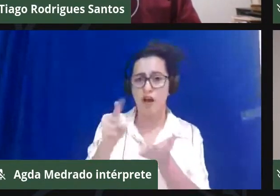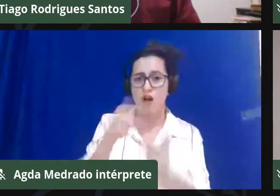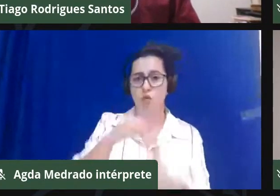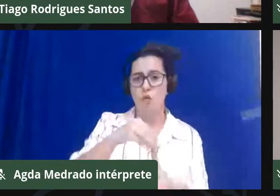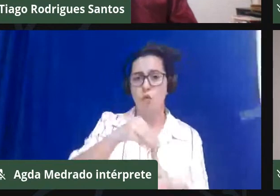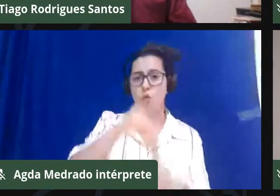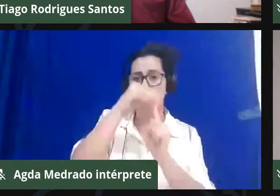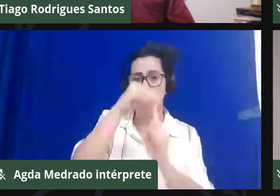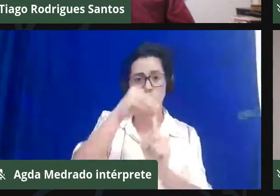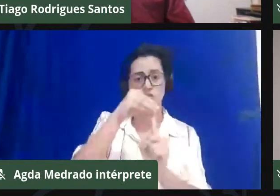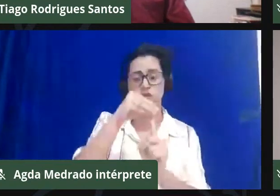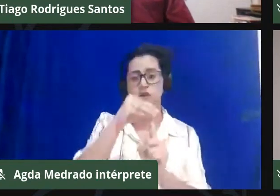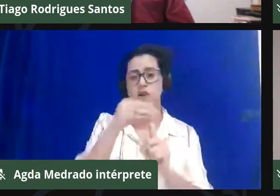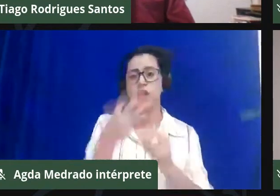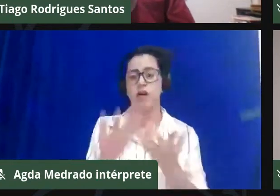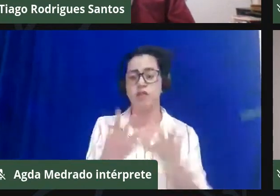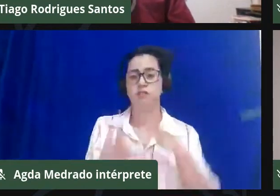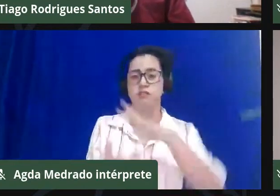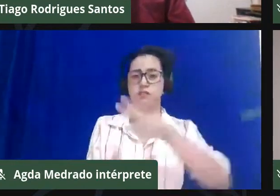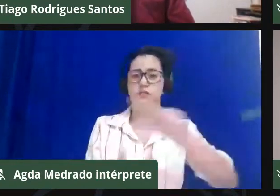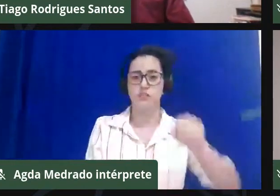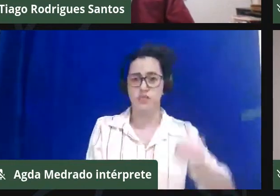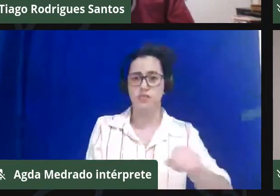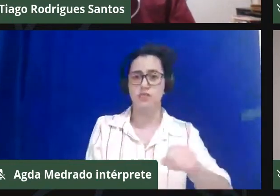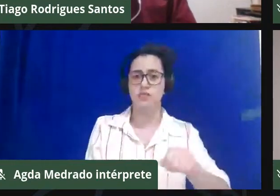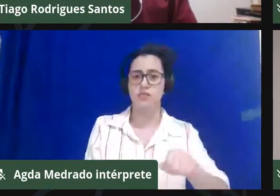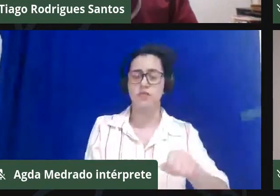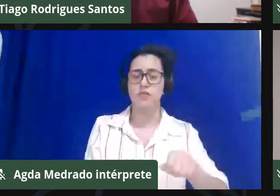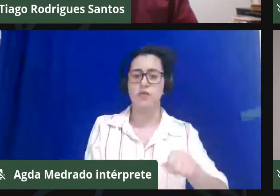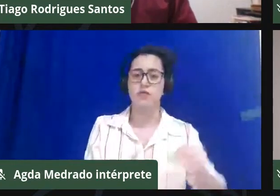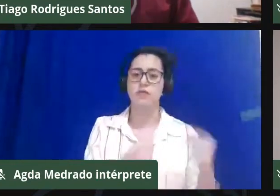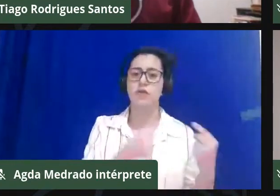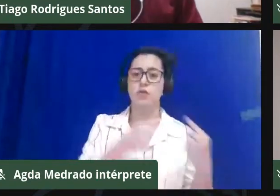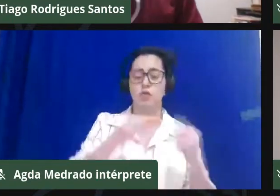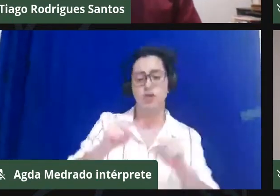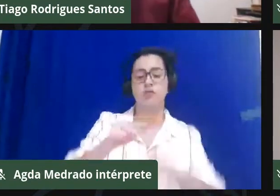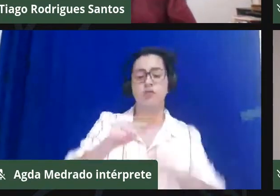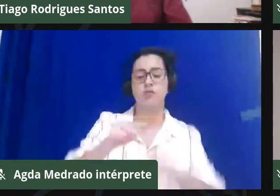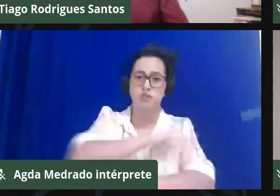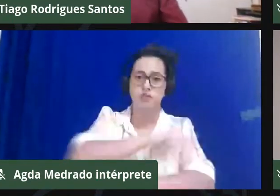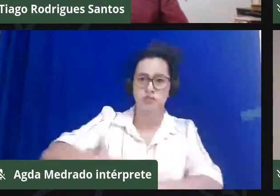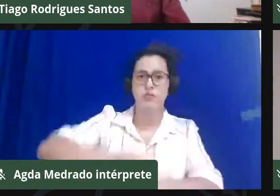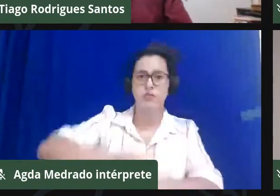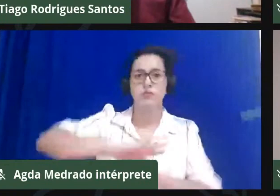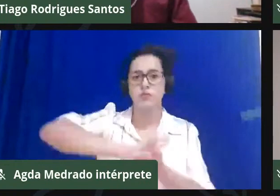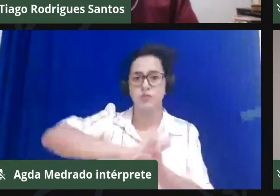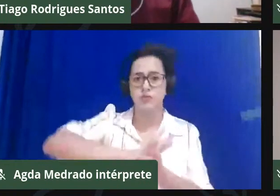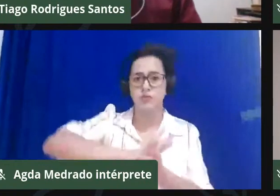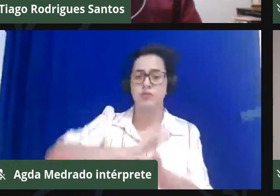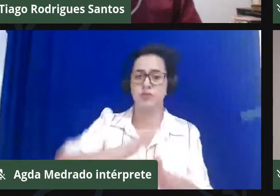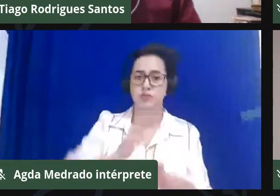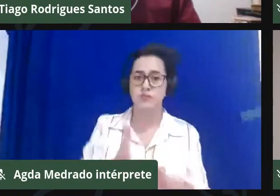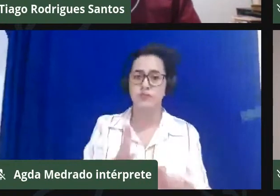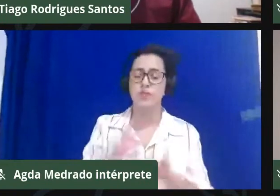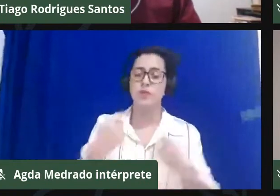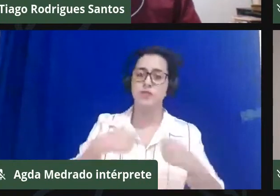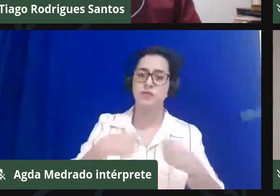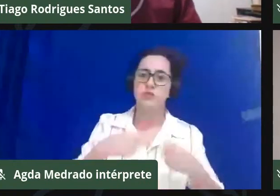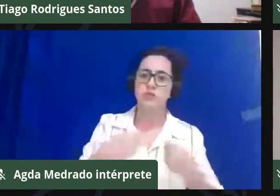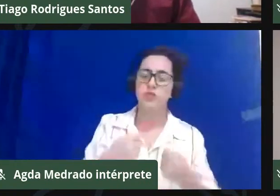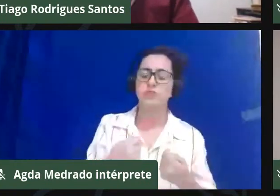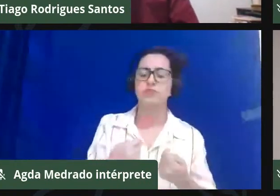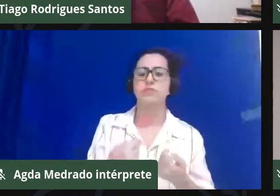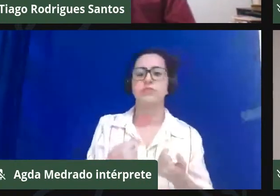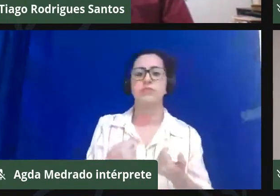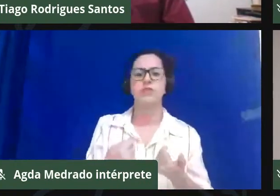obrigação porque nós estamos falando do Estado com maior população negra fora da África, nós estamos falando aqui de um